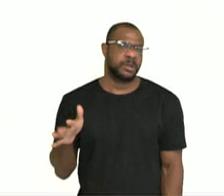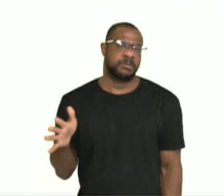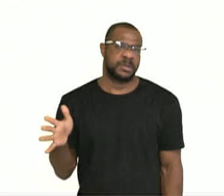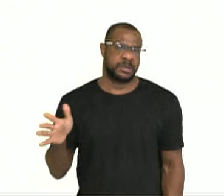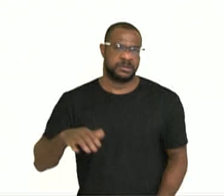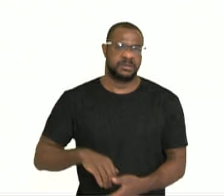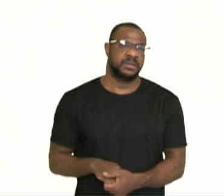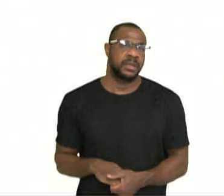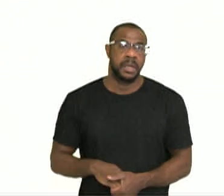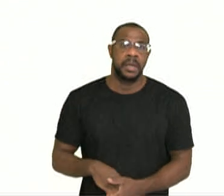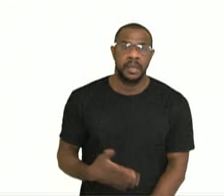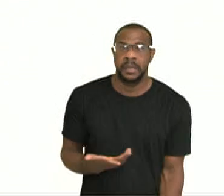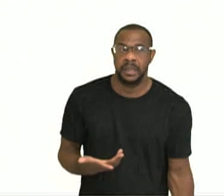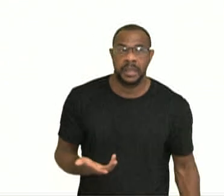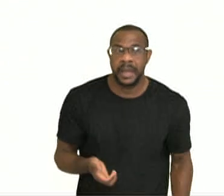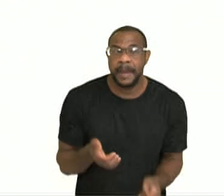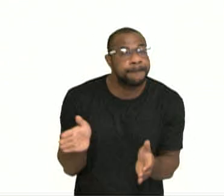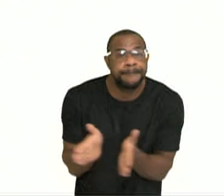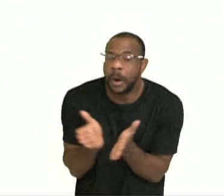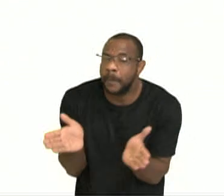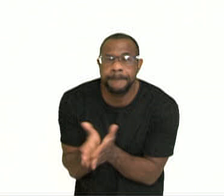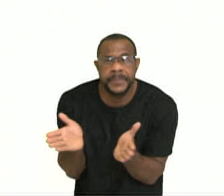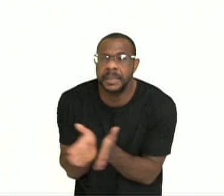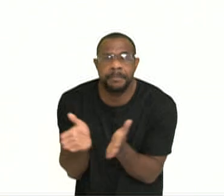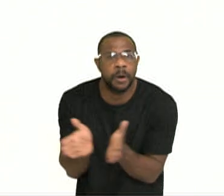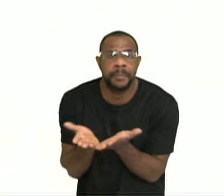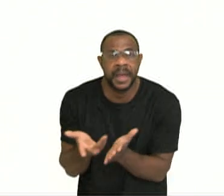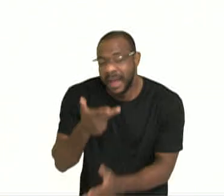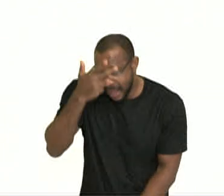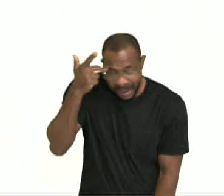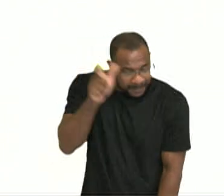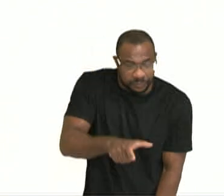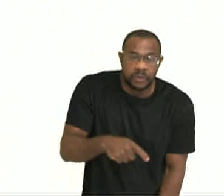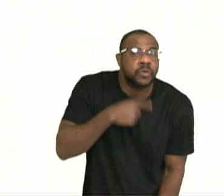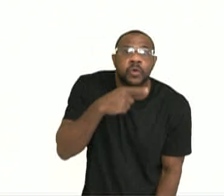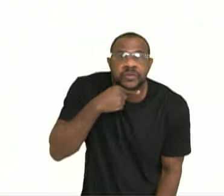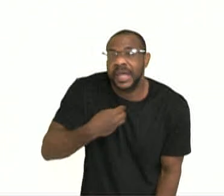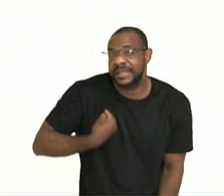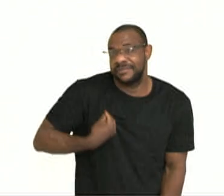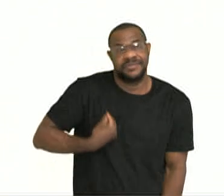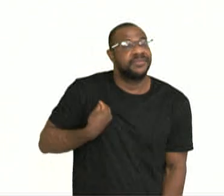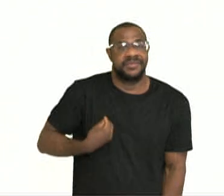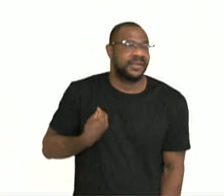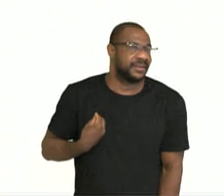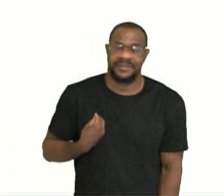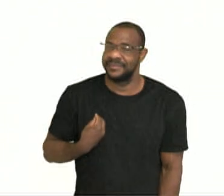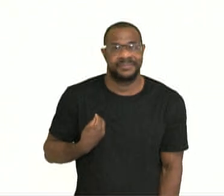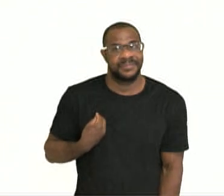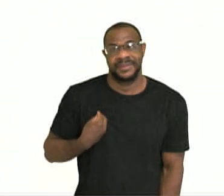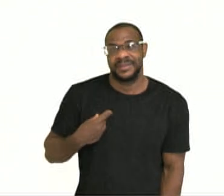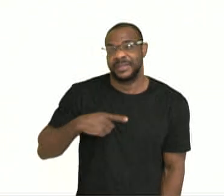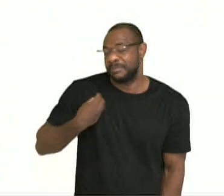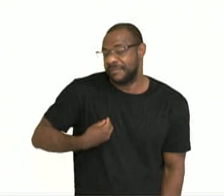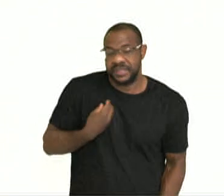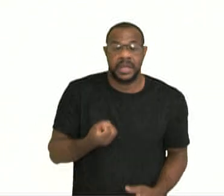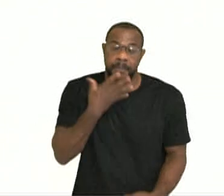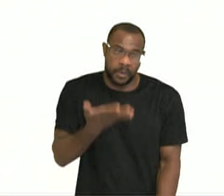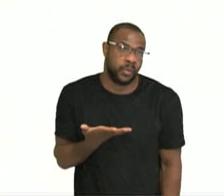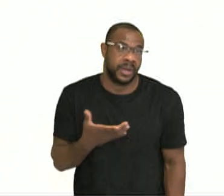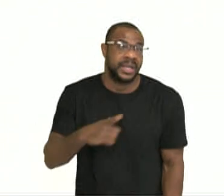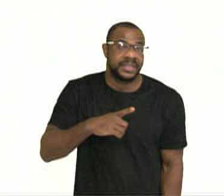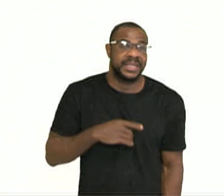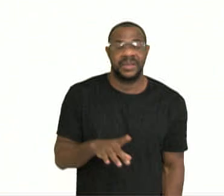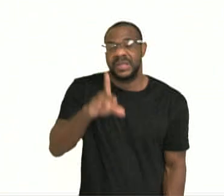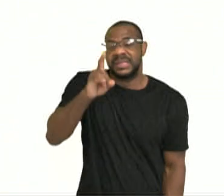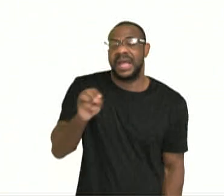É extremamente pobre. O indivíduo não consegue viver e manter o mínimo de condição de vida tendo